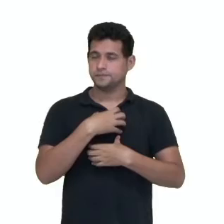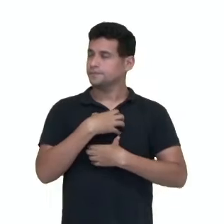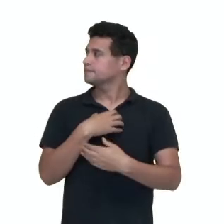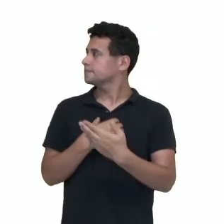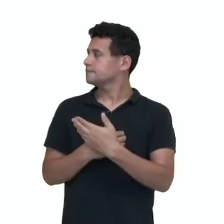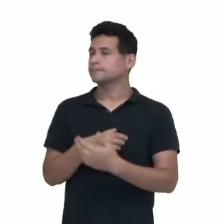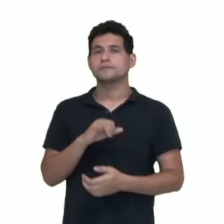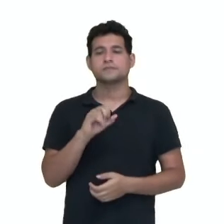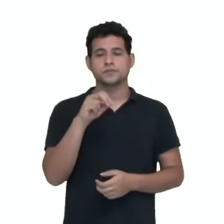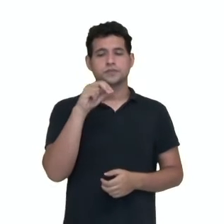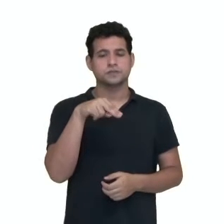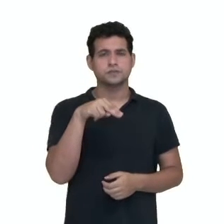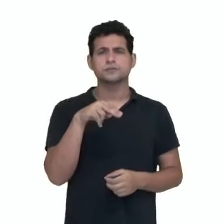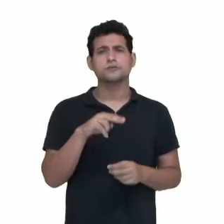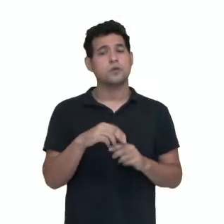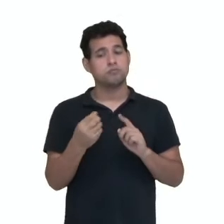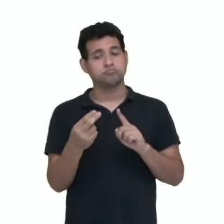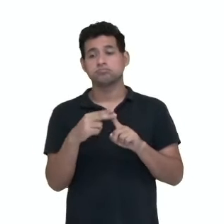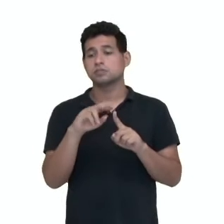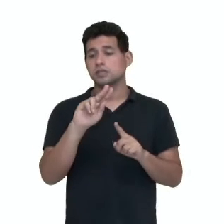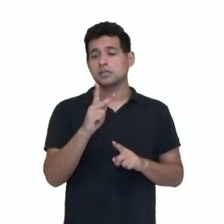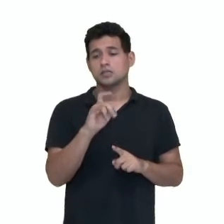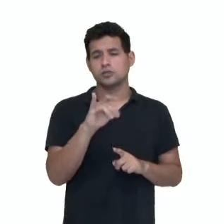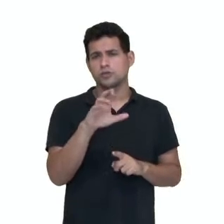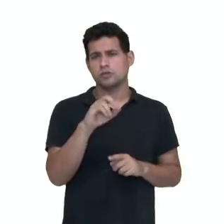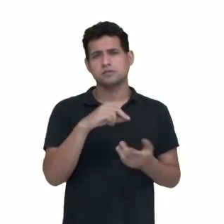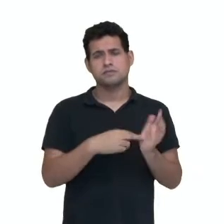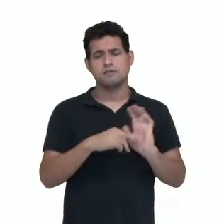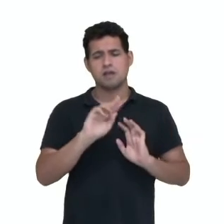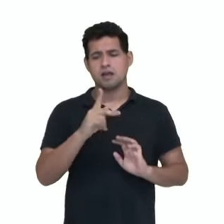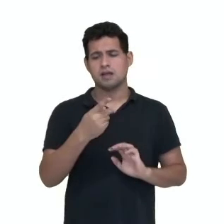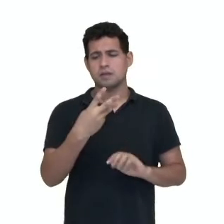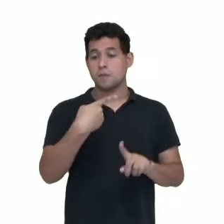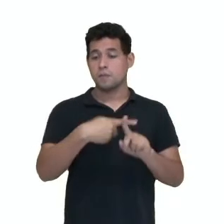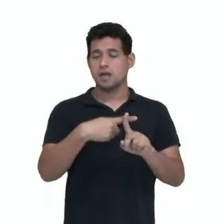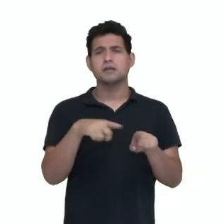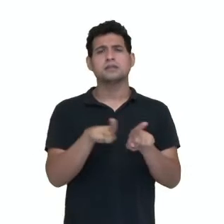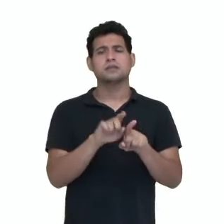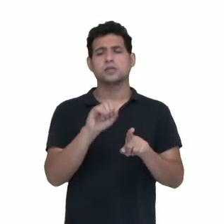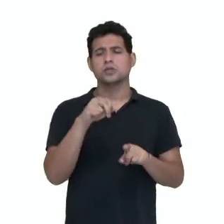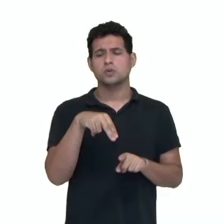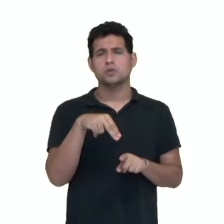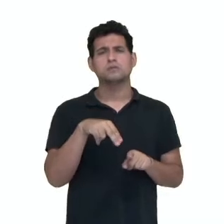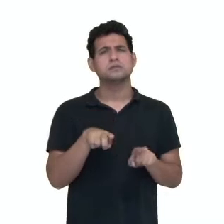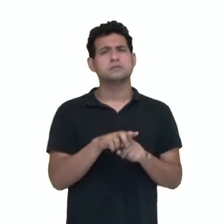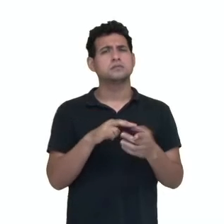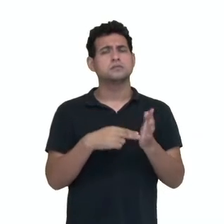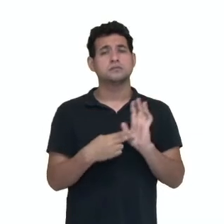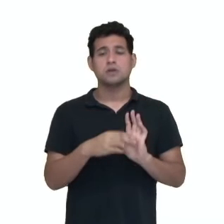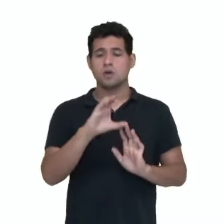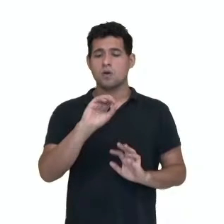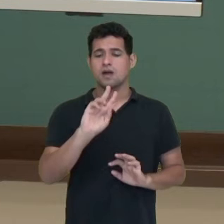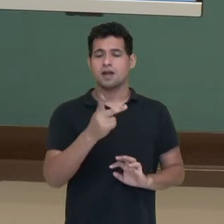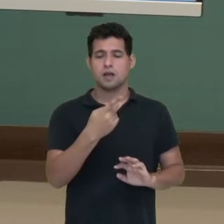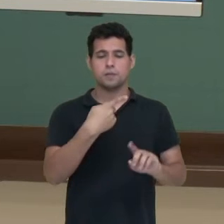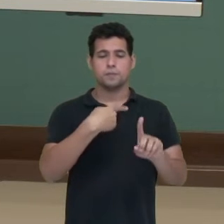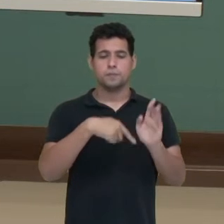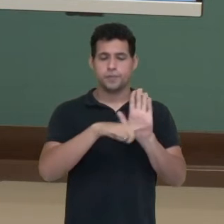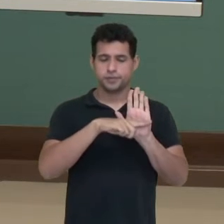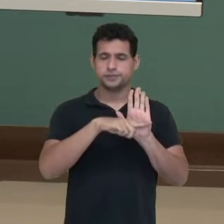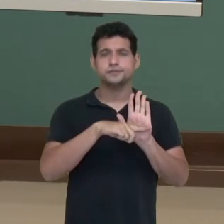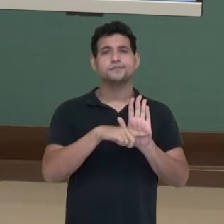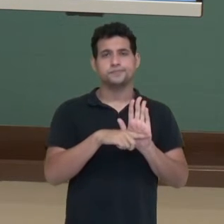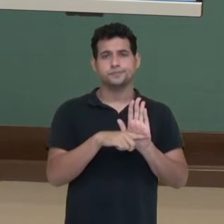um íon hidroxono ou íon hidrônio, que é o H3+, e um íon hidroxila, que é o OH-, então a